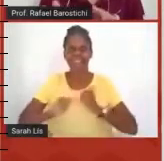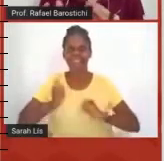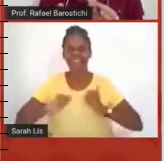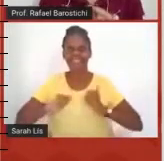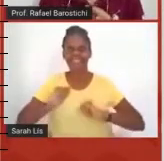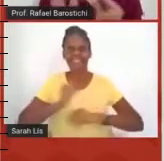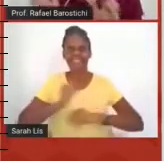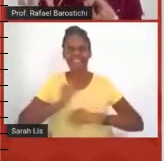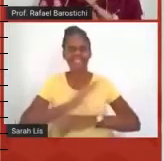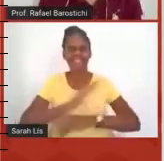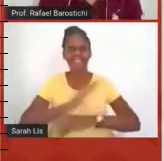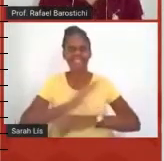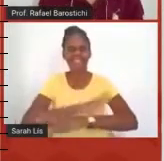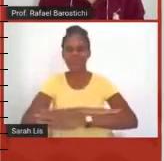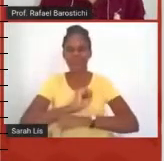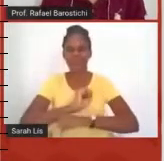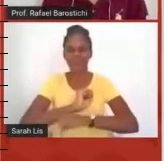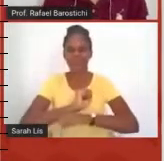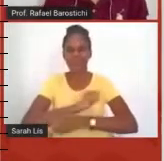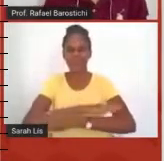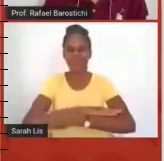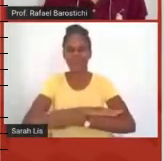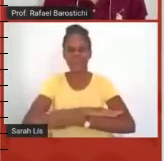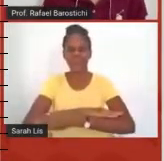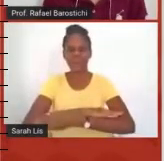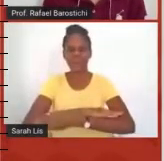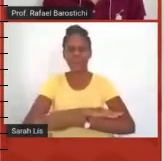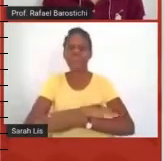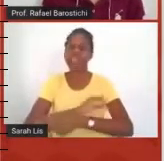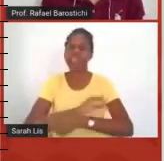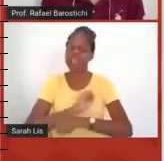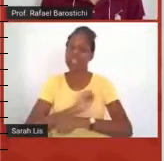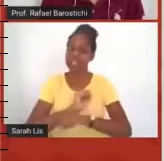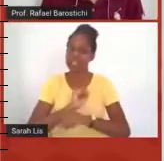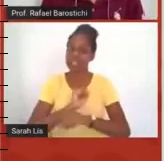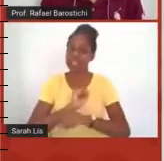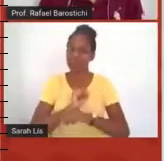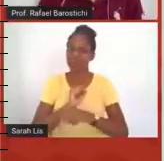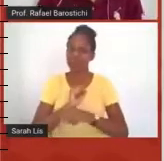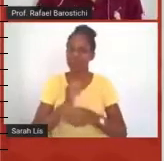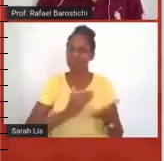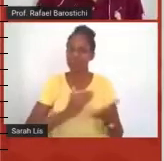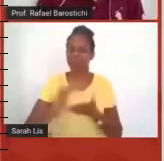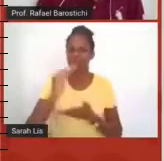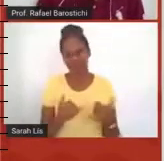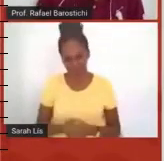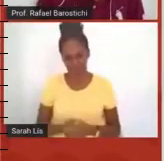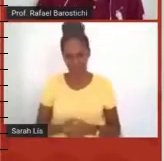jogo, né. Então, foi algo realmente muito positivo, muito interessante.